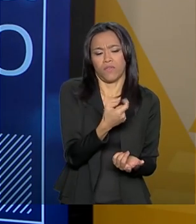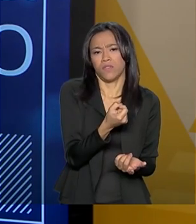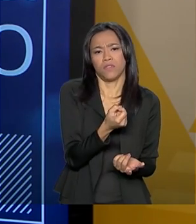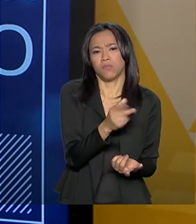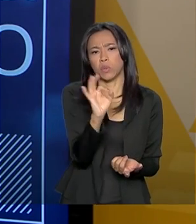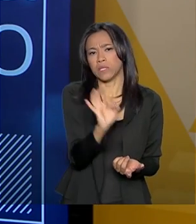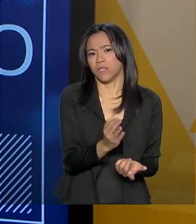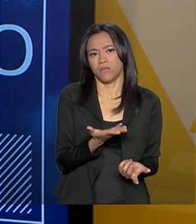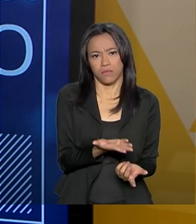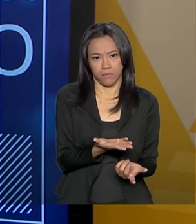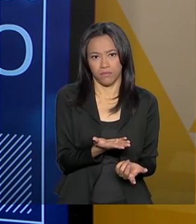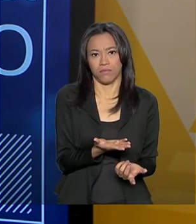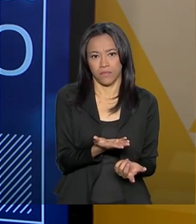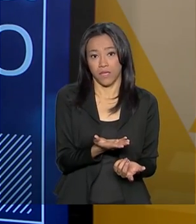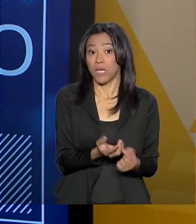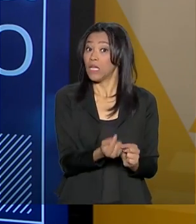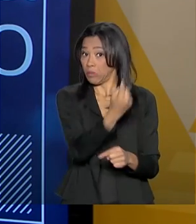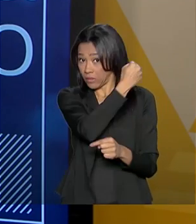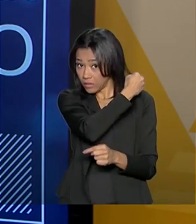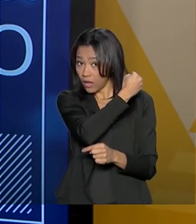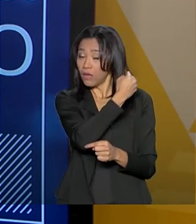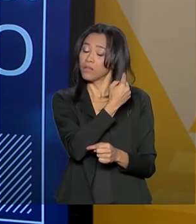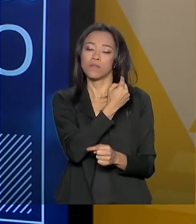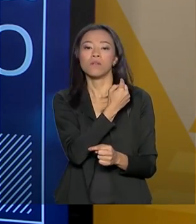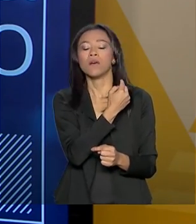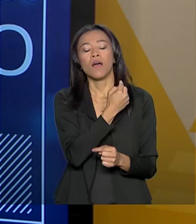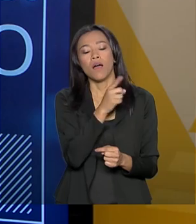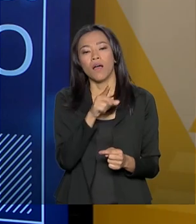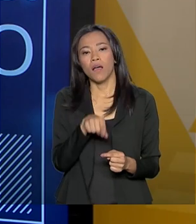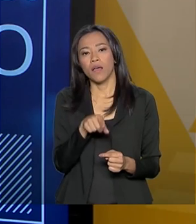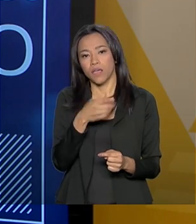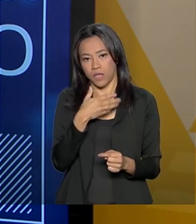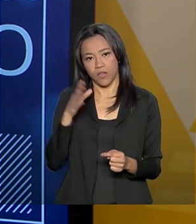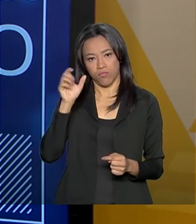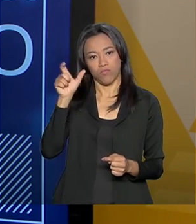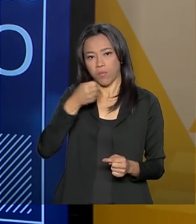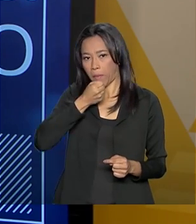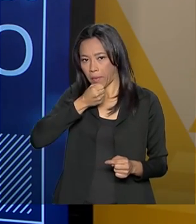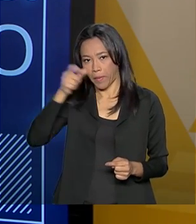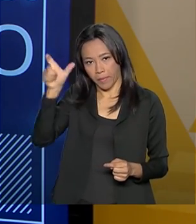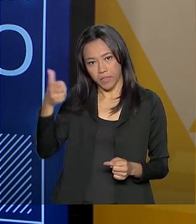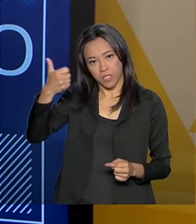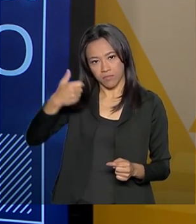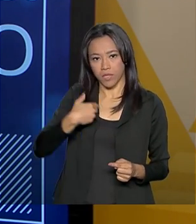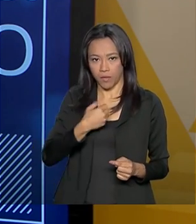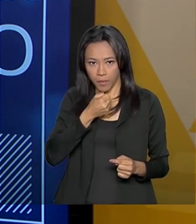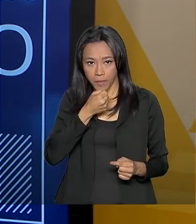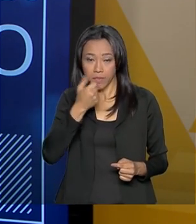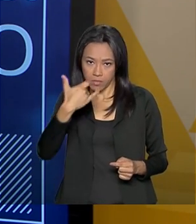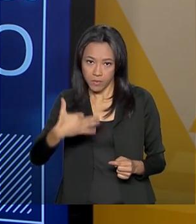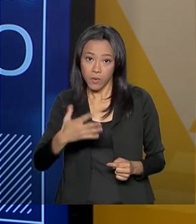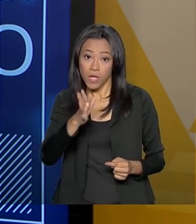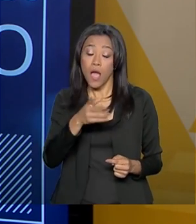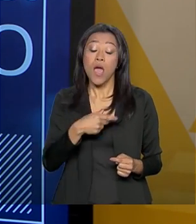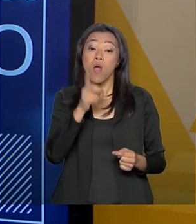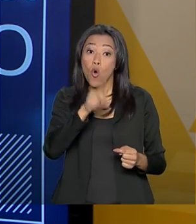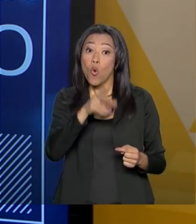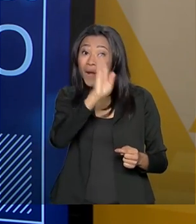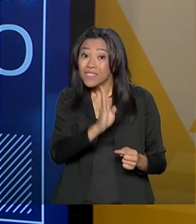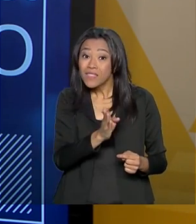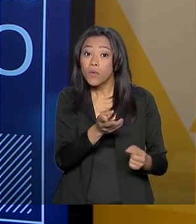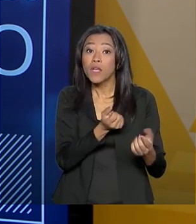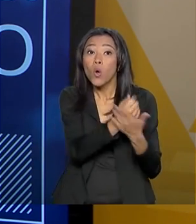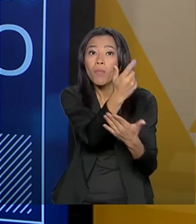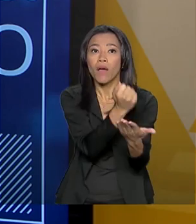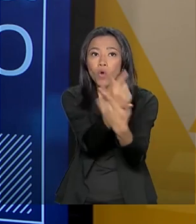disso. E naquela época, como o Paulo mencionou, o Brasil era importador de alimentos. Hoje nós